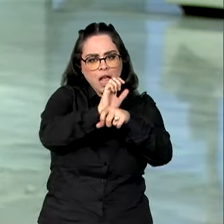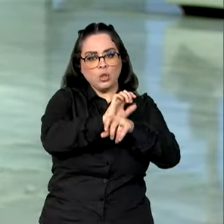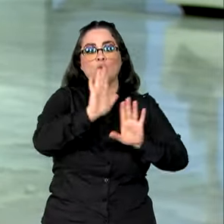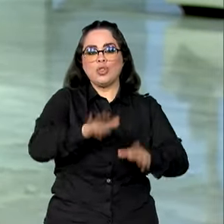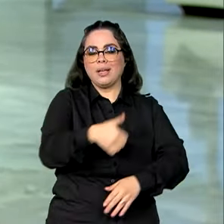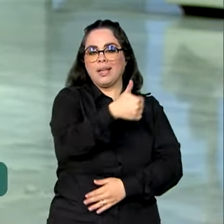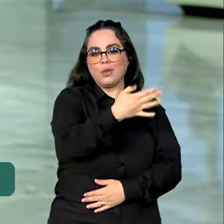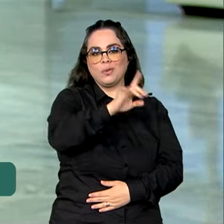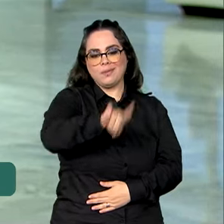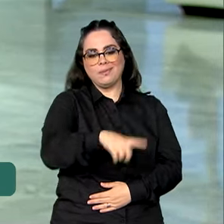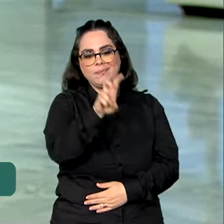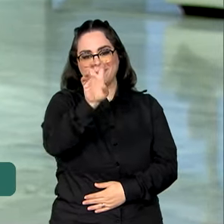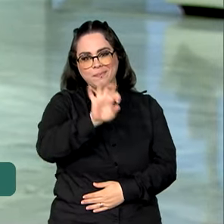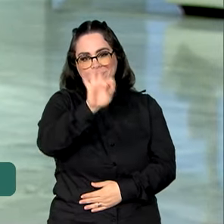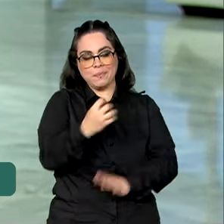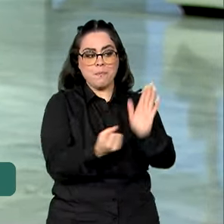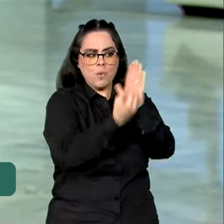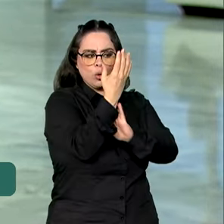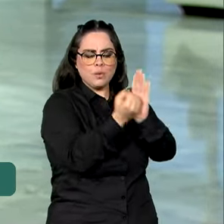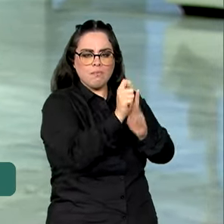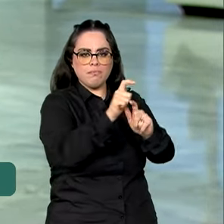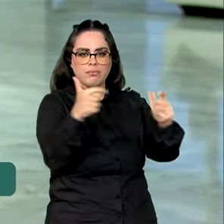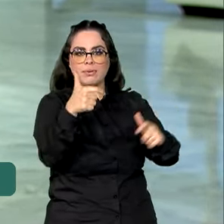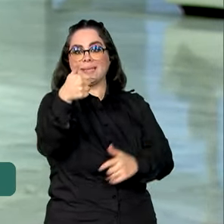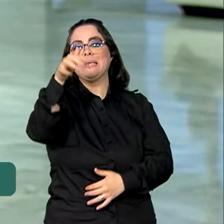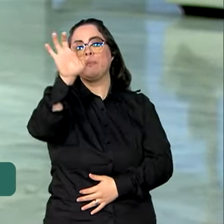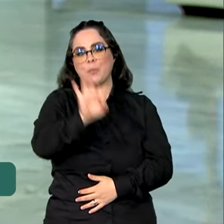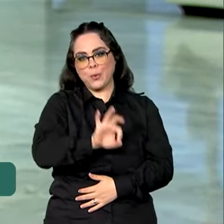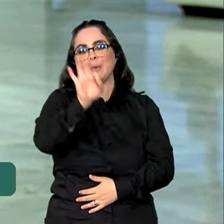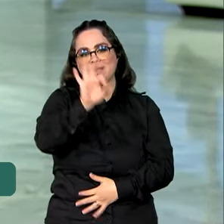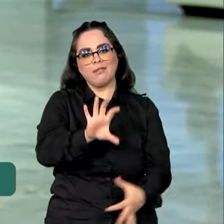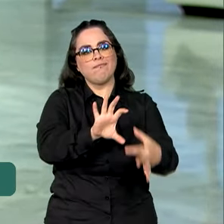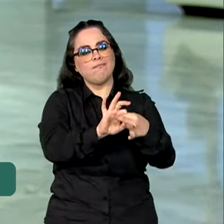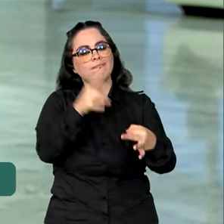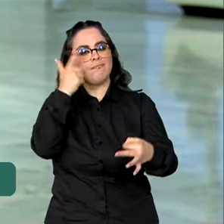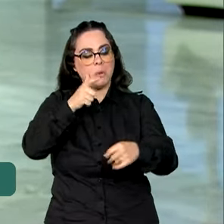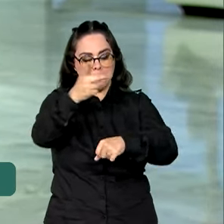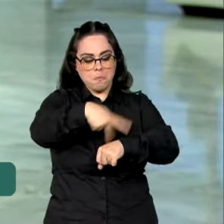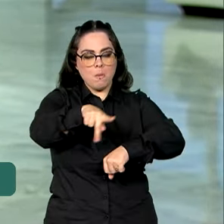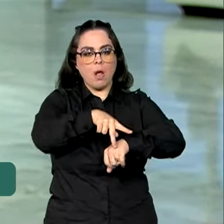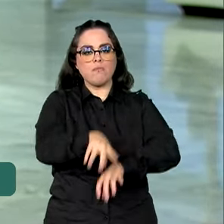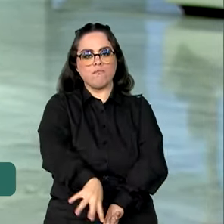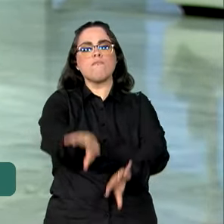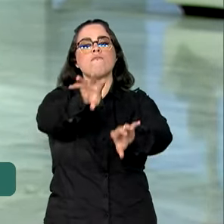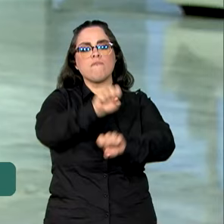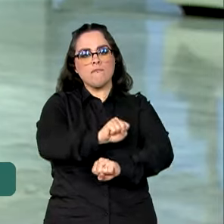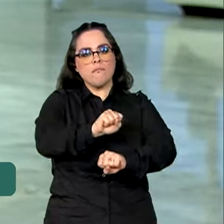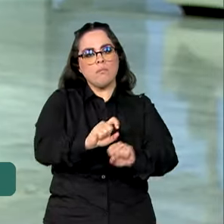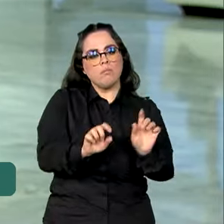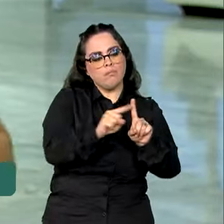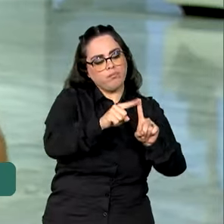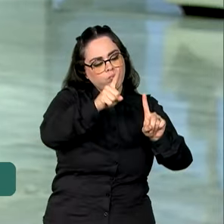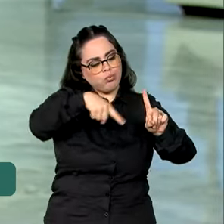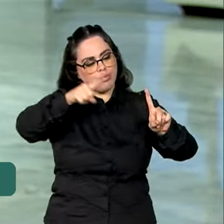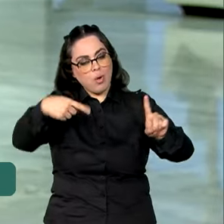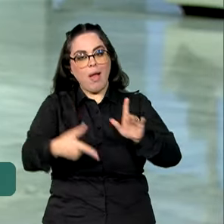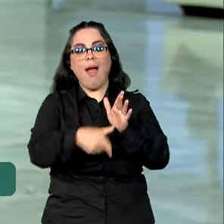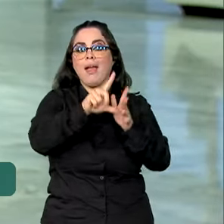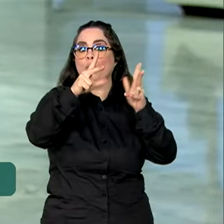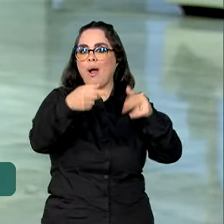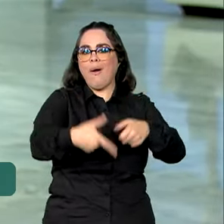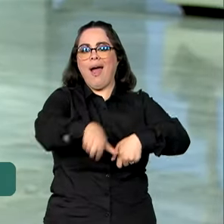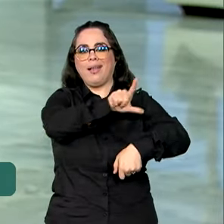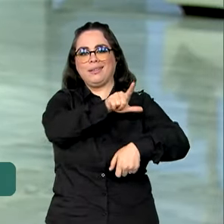e a produção aumentou 7%, fazendo com que o país retomasse os índices pré-pandemia.